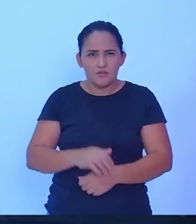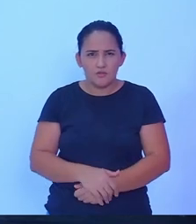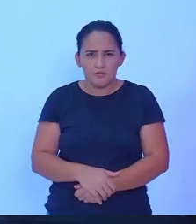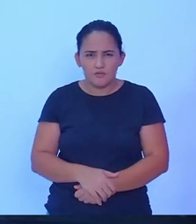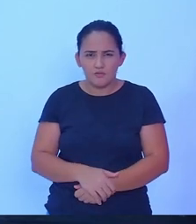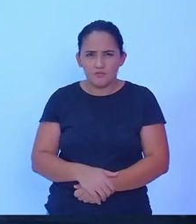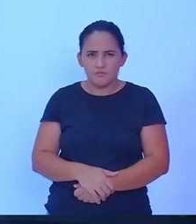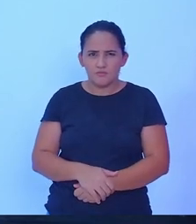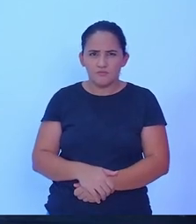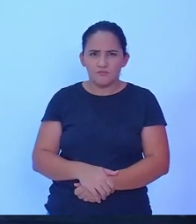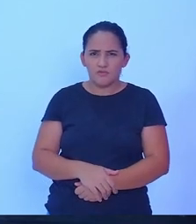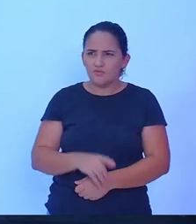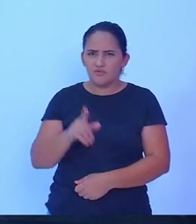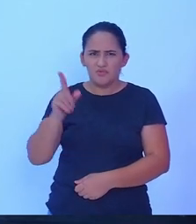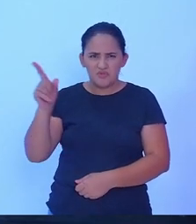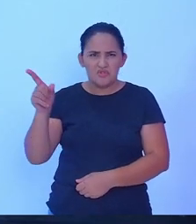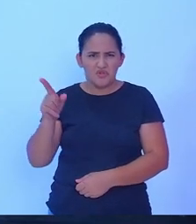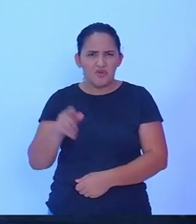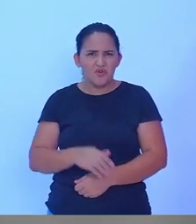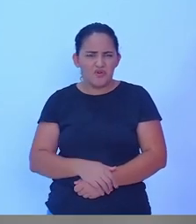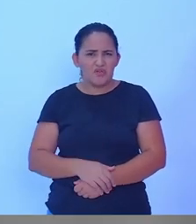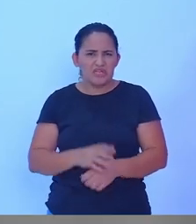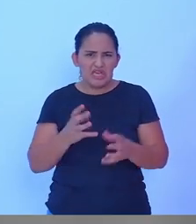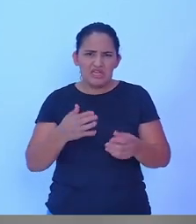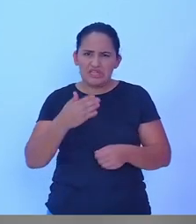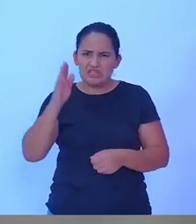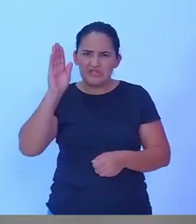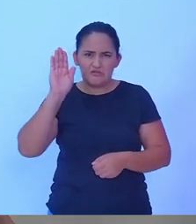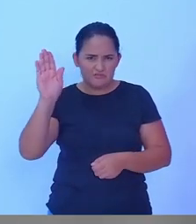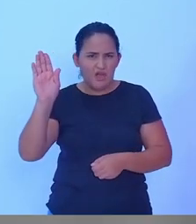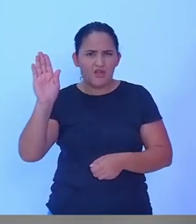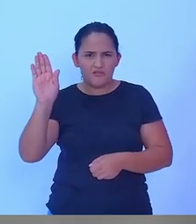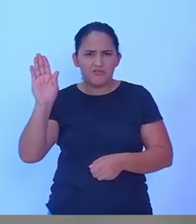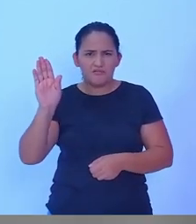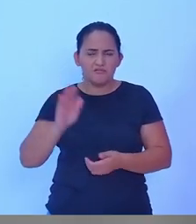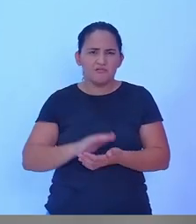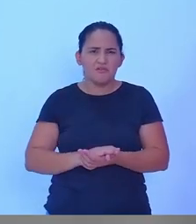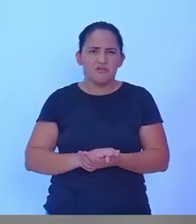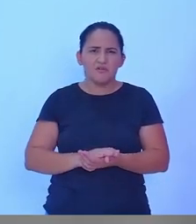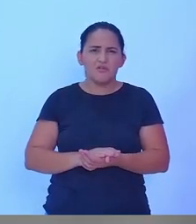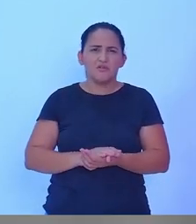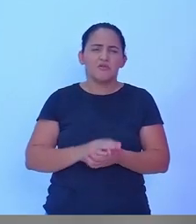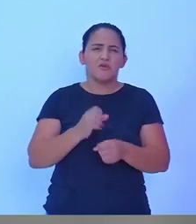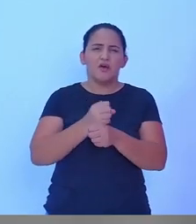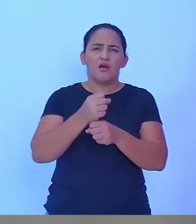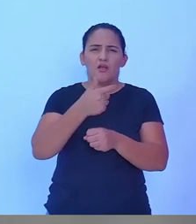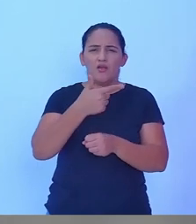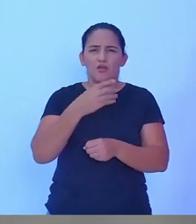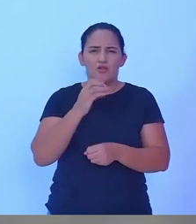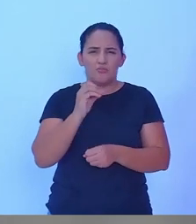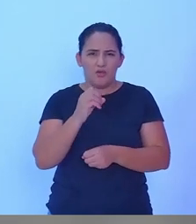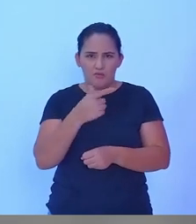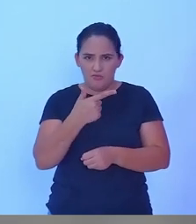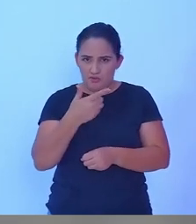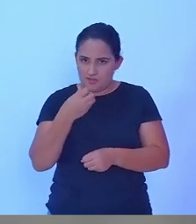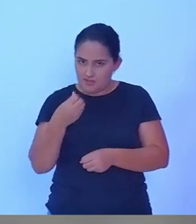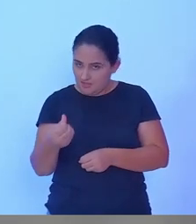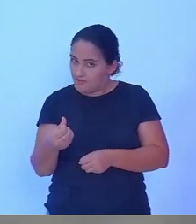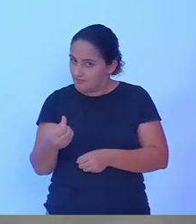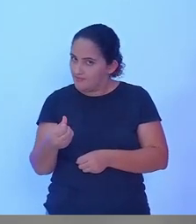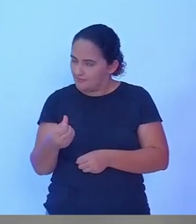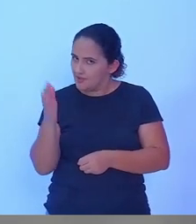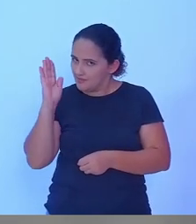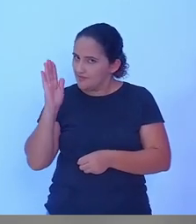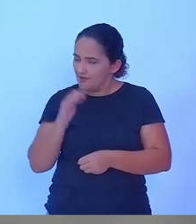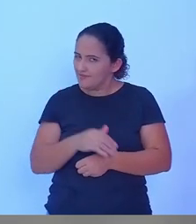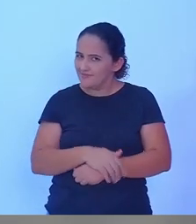sair candidato no próximo pleito? O candidato Lucindo tem dois minutos agora para responder